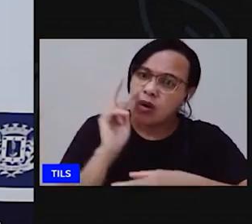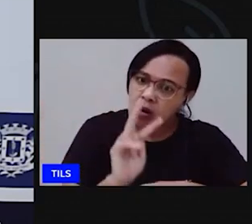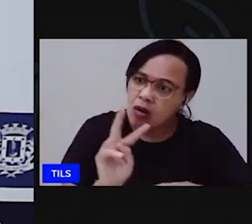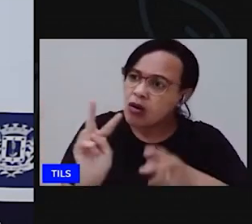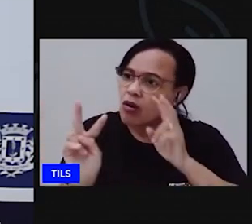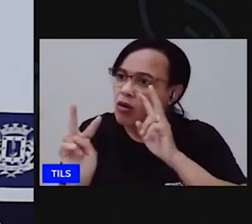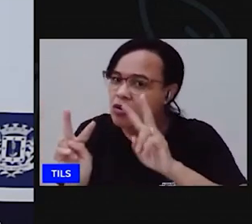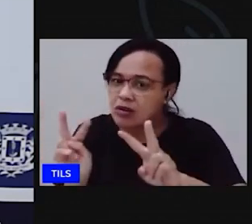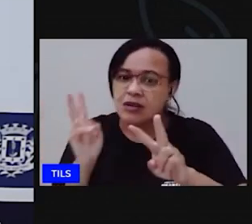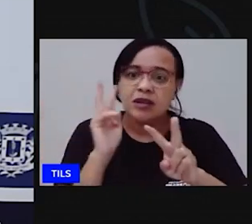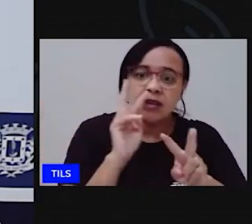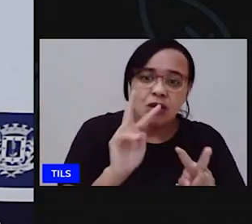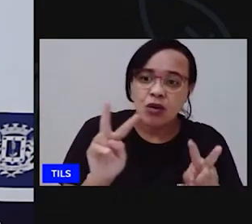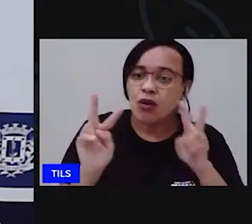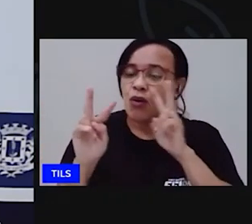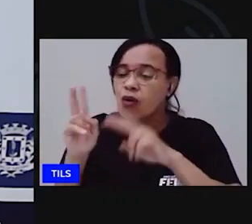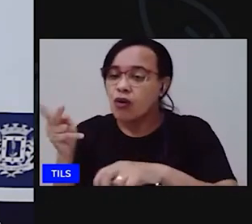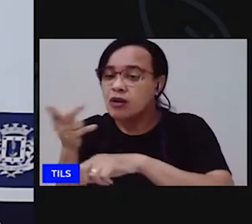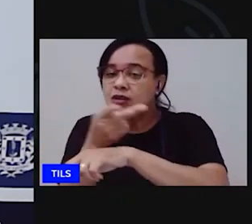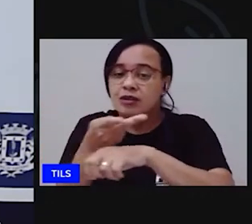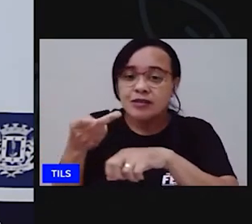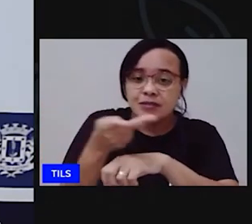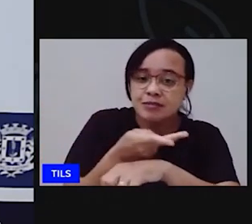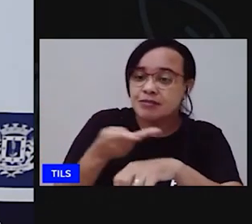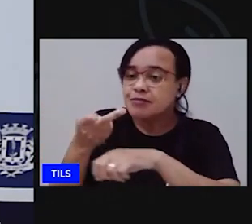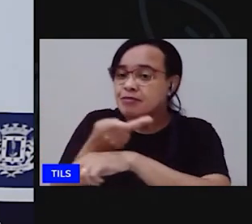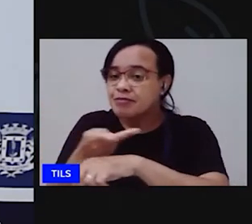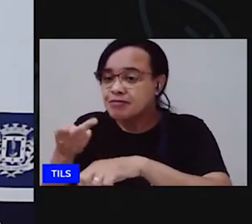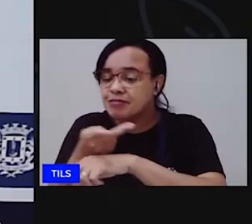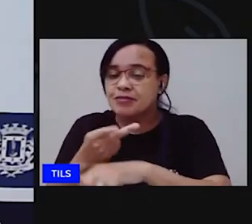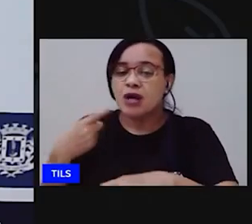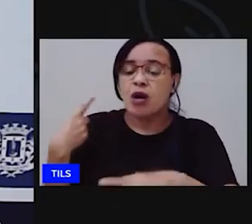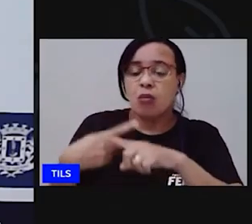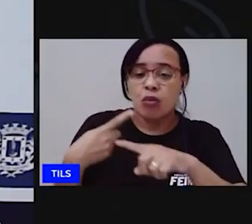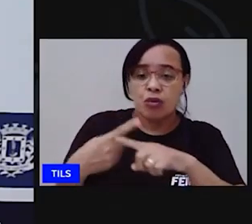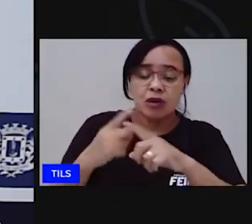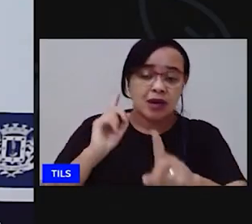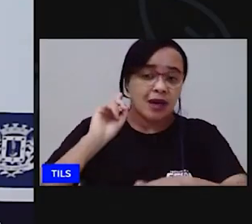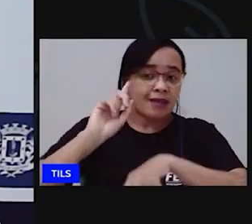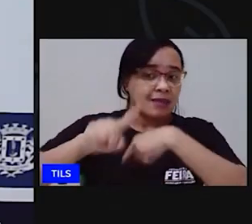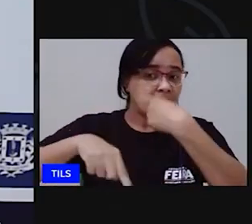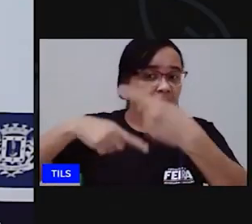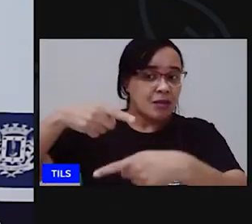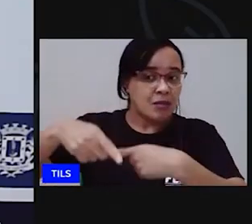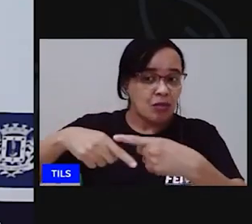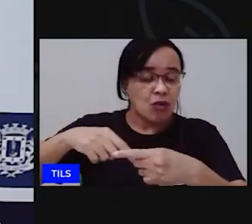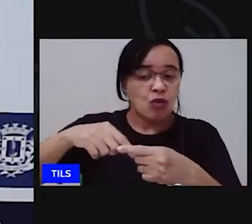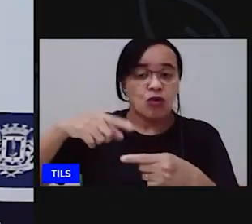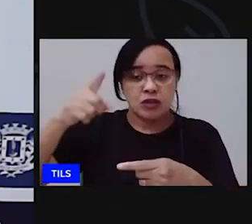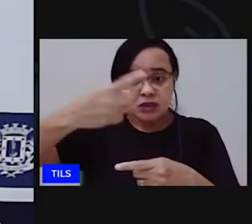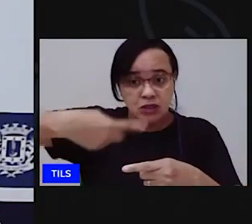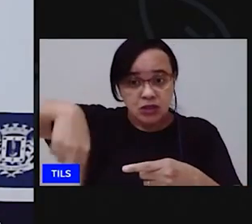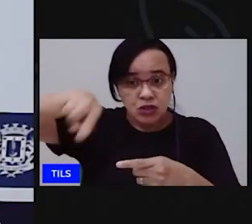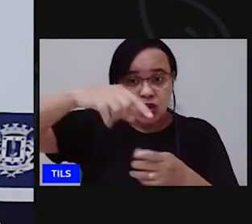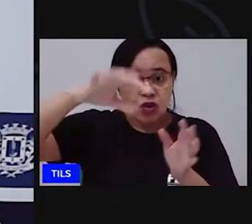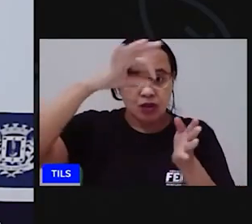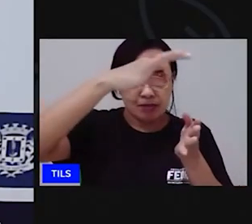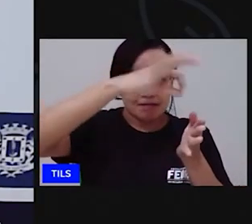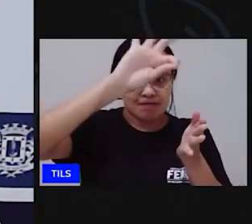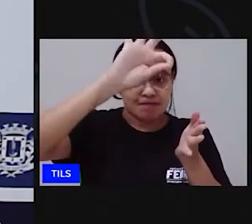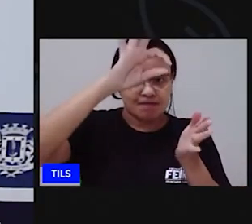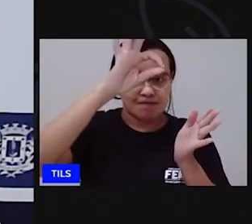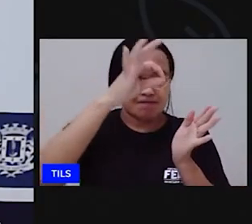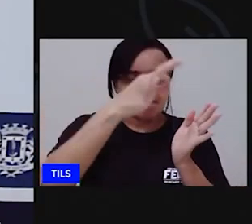Eu tô pedindo pra você fazer isso. Porque depois a gente vai fazer uma lista. Uma listagem de